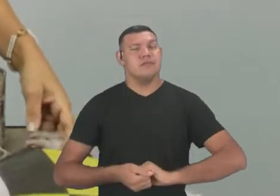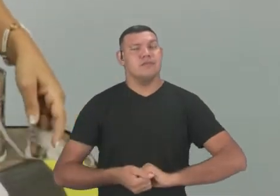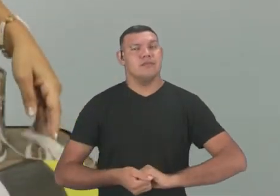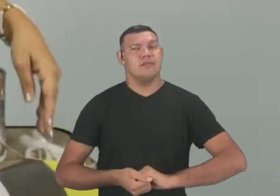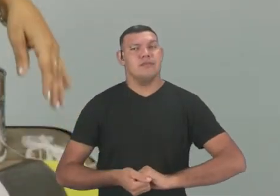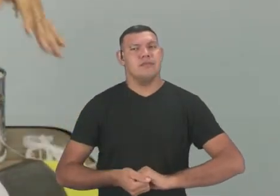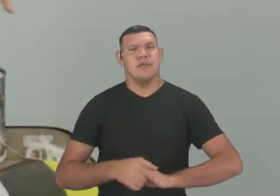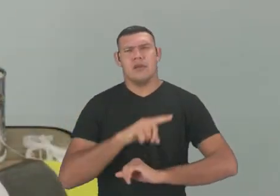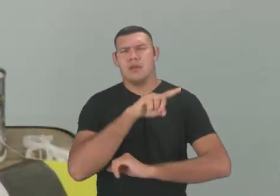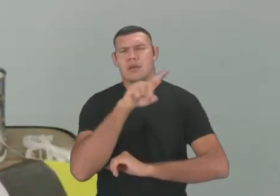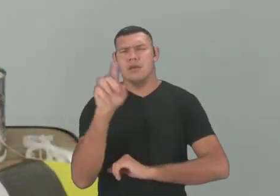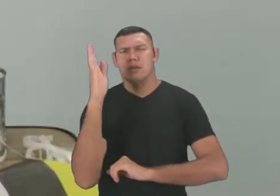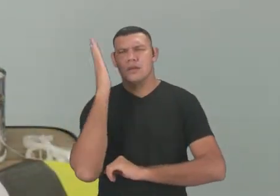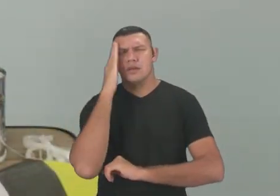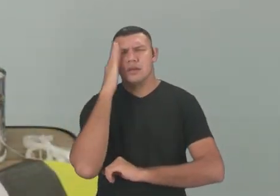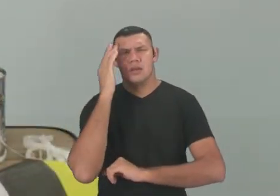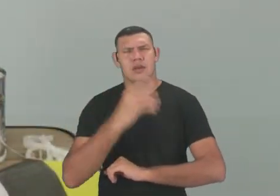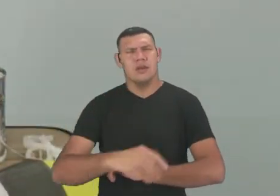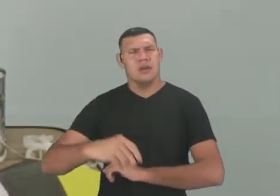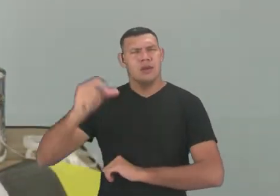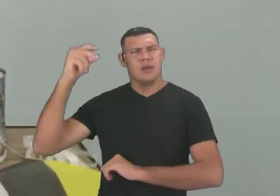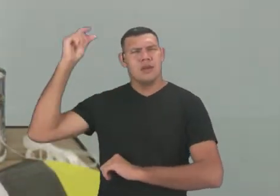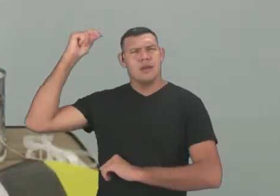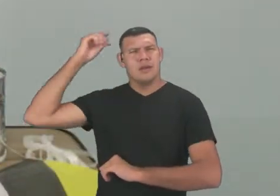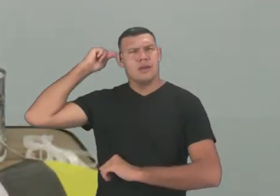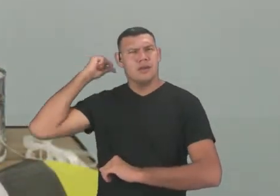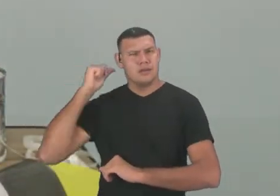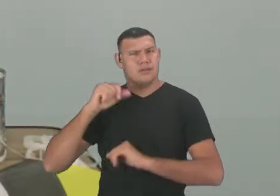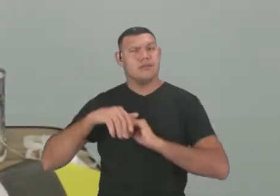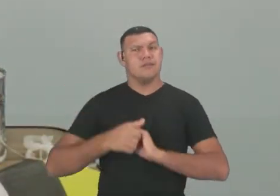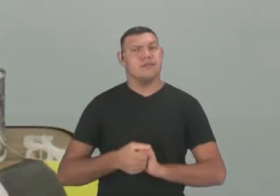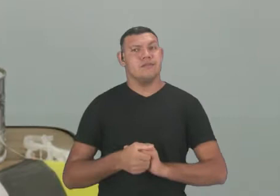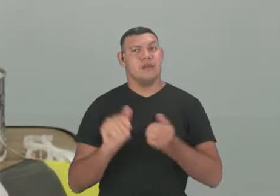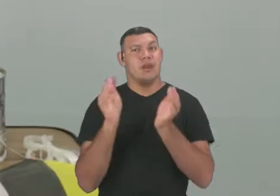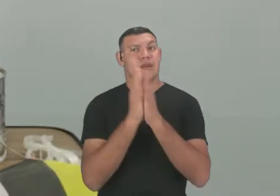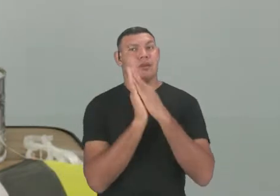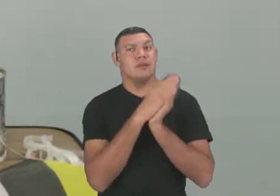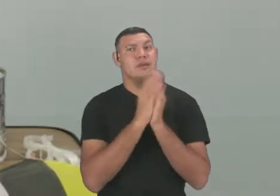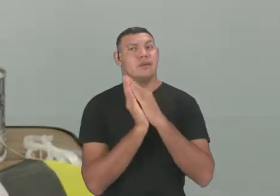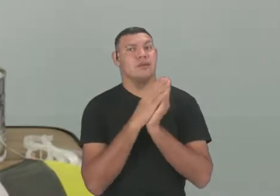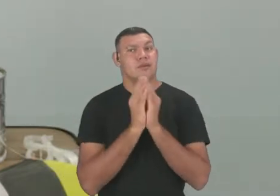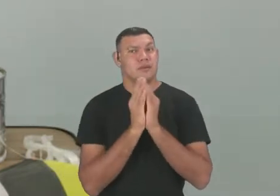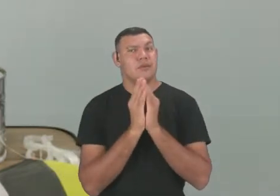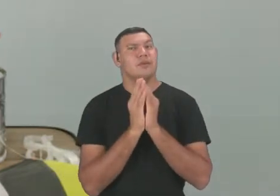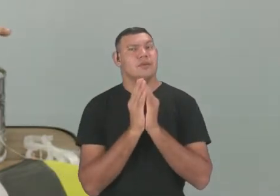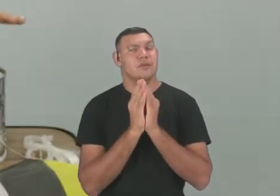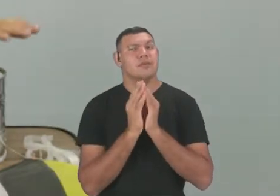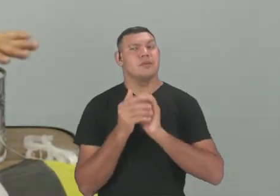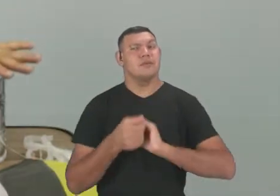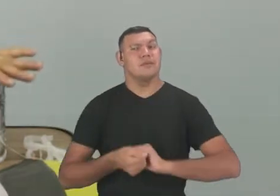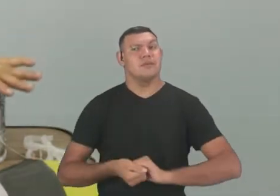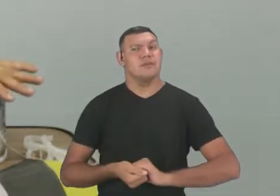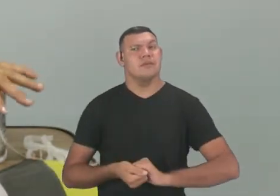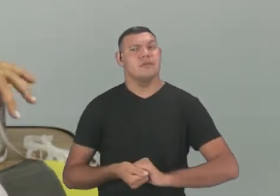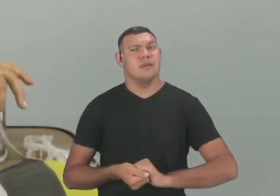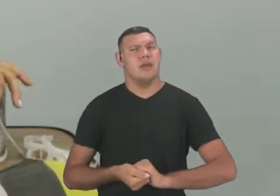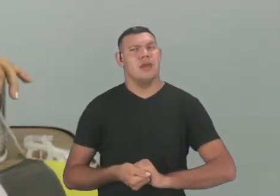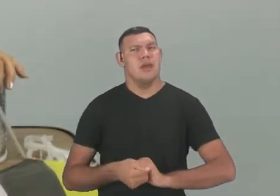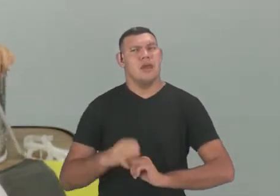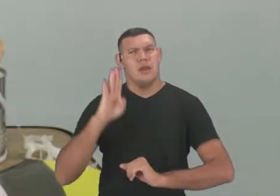Você sabia que até muito tempo atrás, os brinquedos que eram